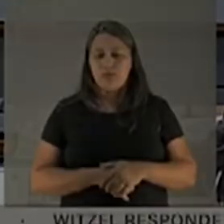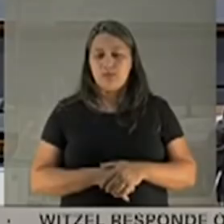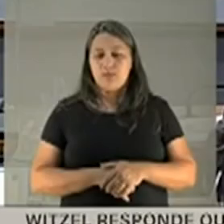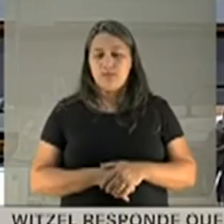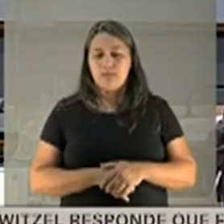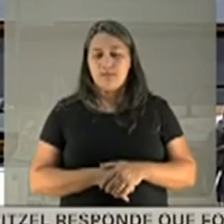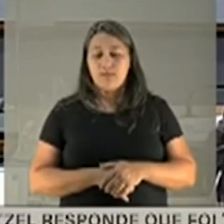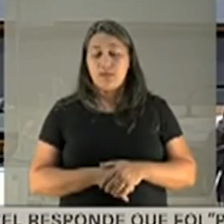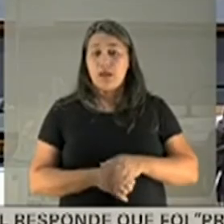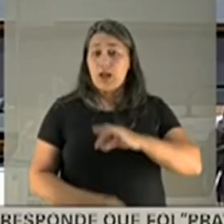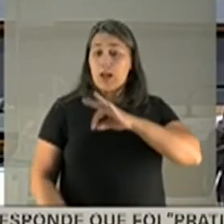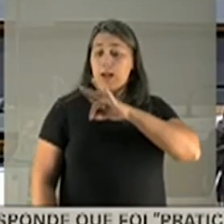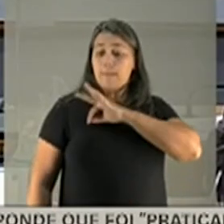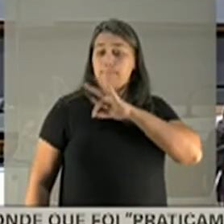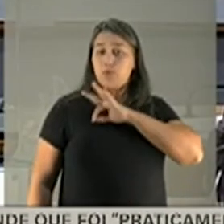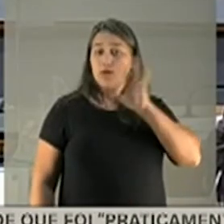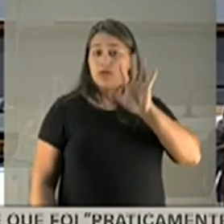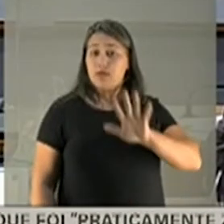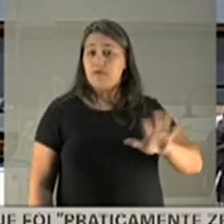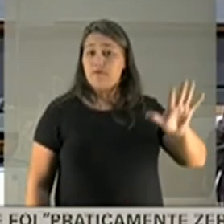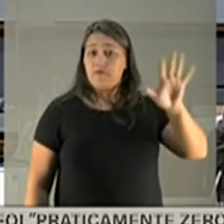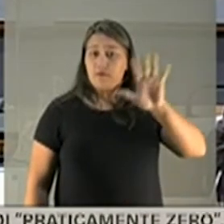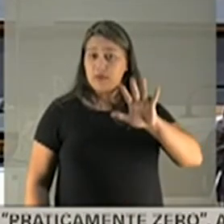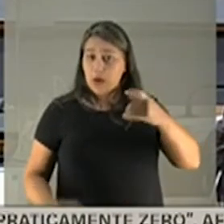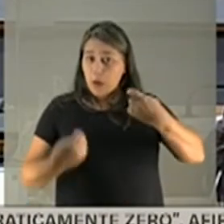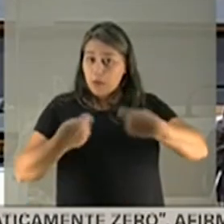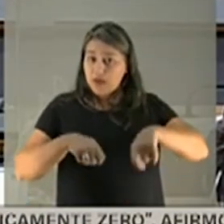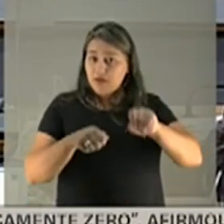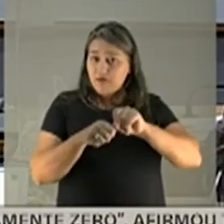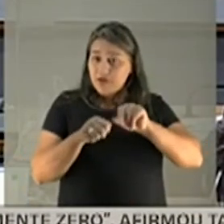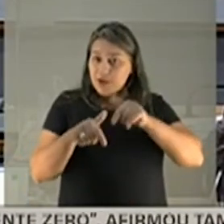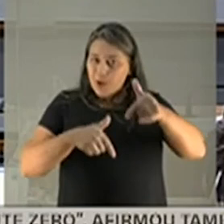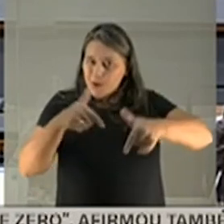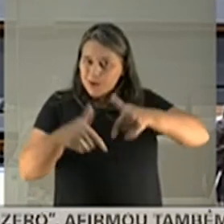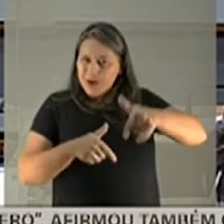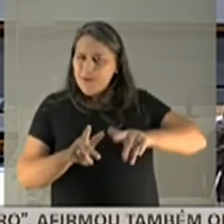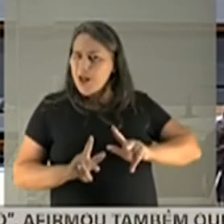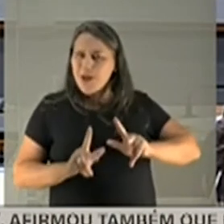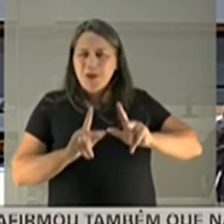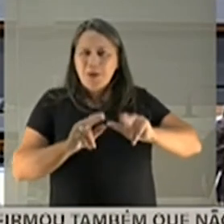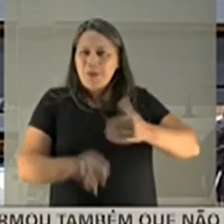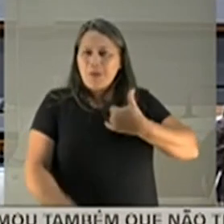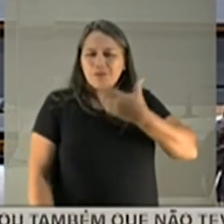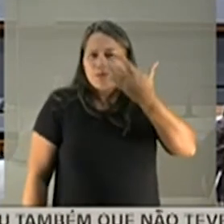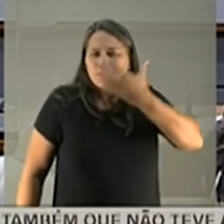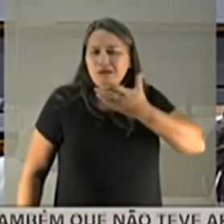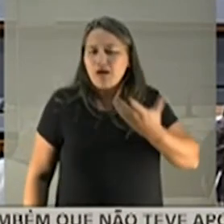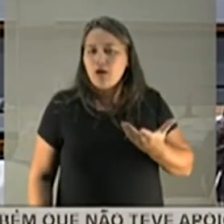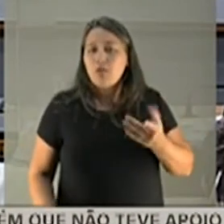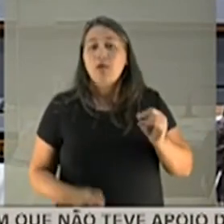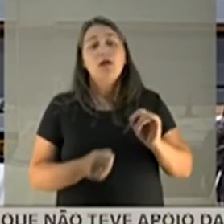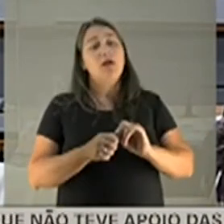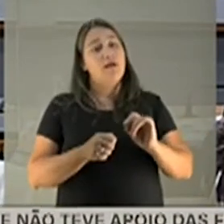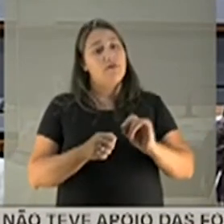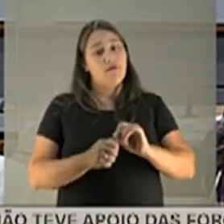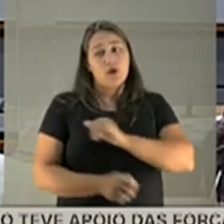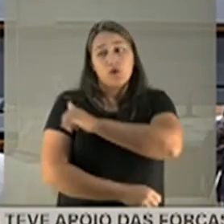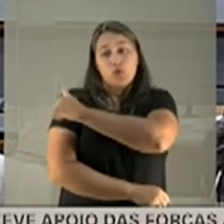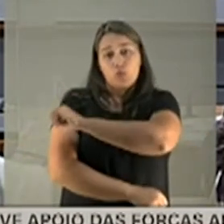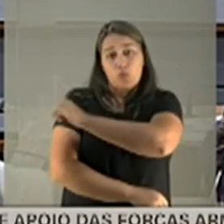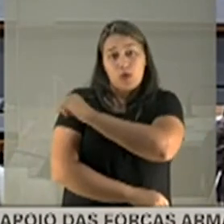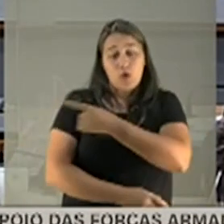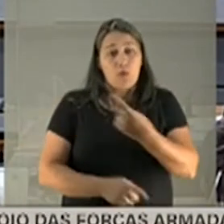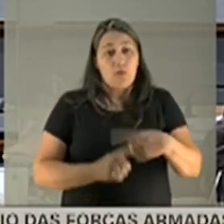A Polícia Federal deveria fazer seu trabalho com a mesma celeridade que passou a fazer no Rio de Janeiro,